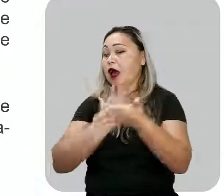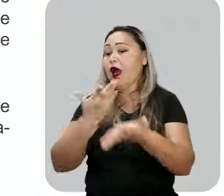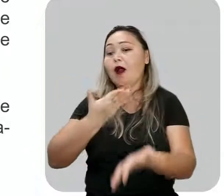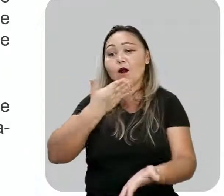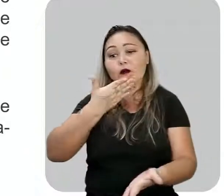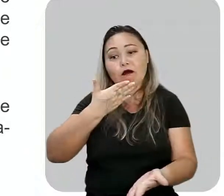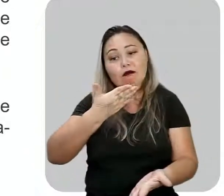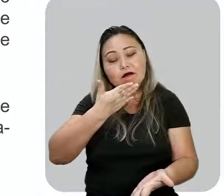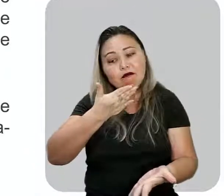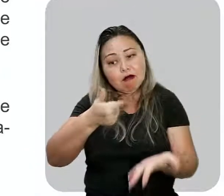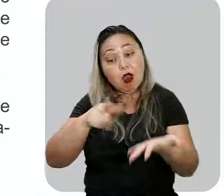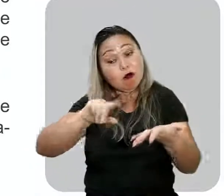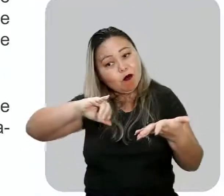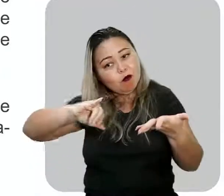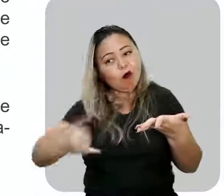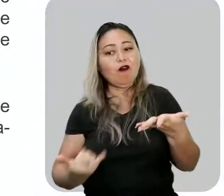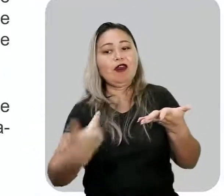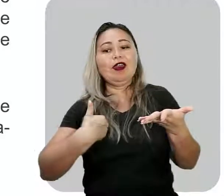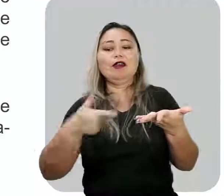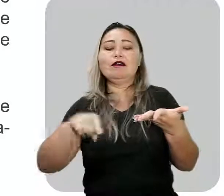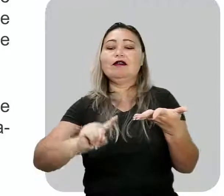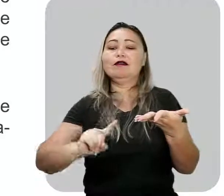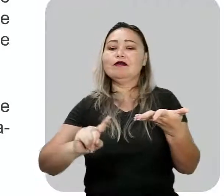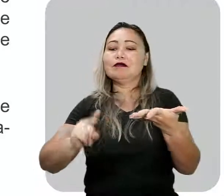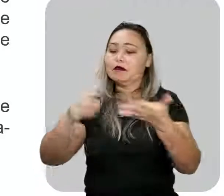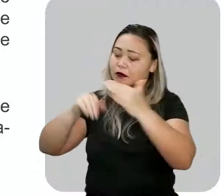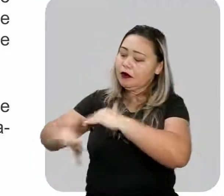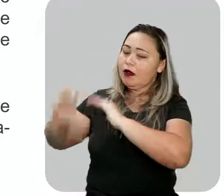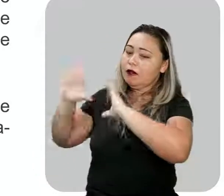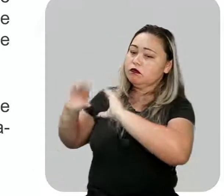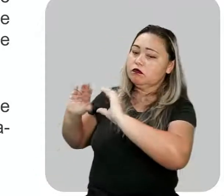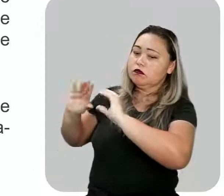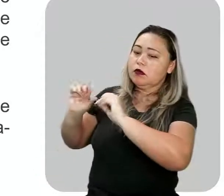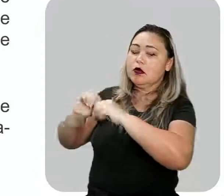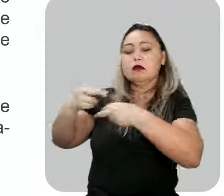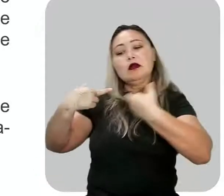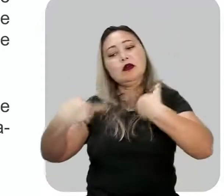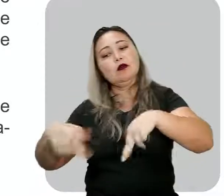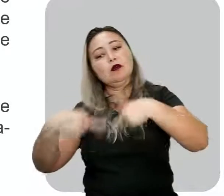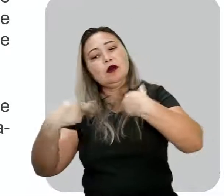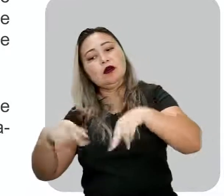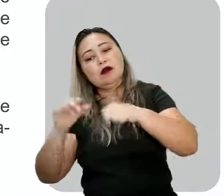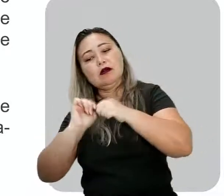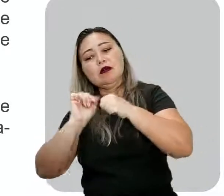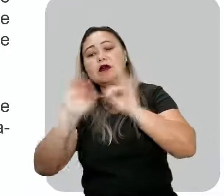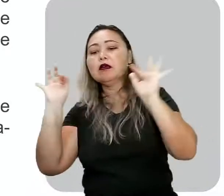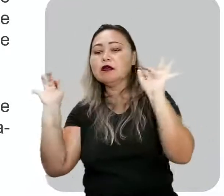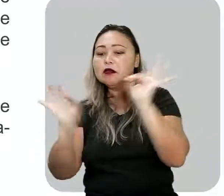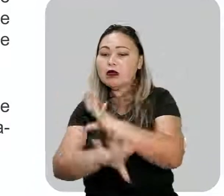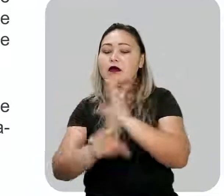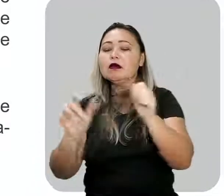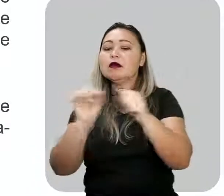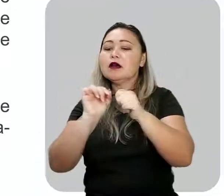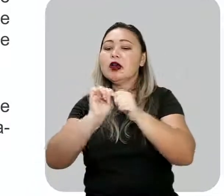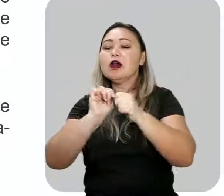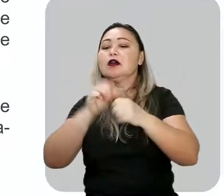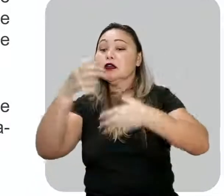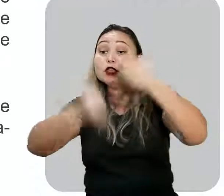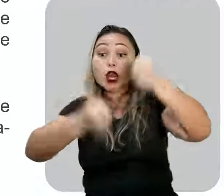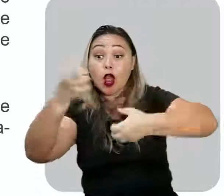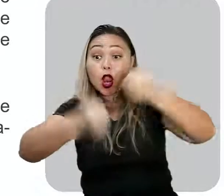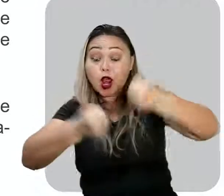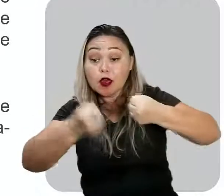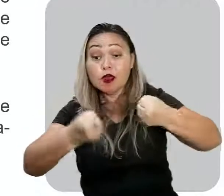aproveite, não deixe ela de lado, coloque aí no seu travesseirinho, na sua rede, né, terminou de tirar o